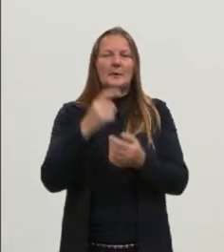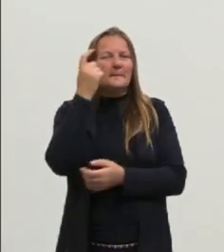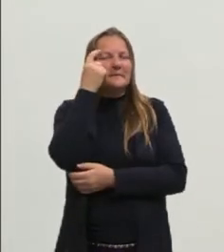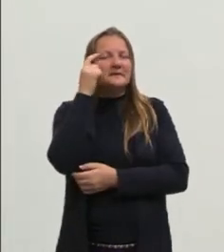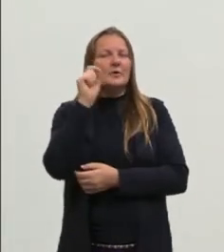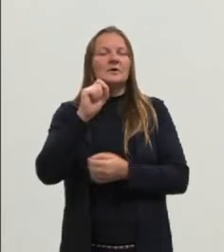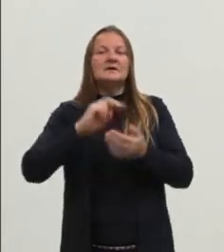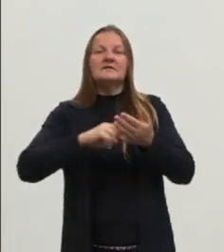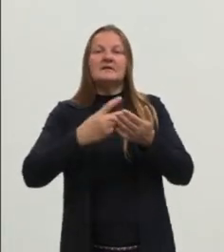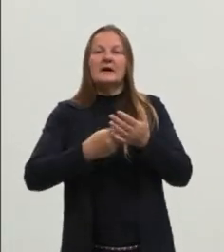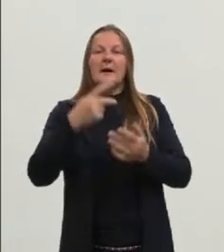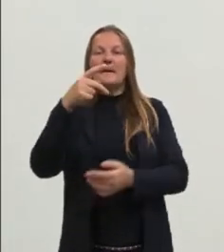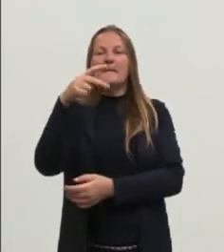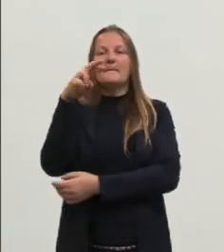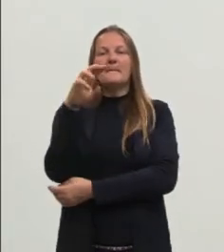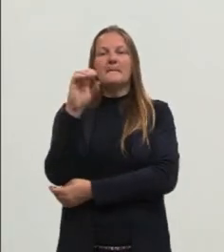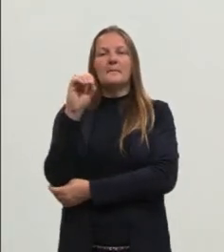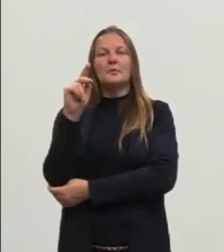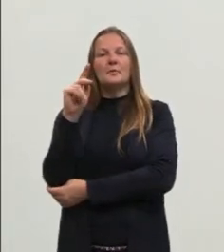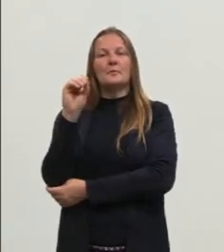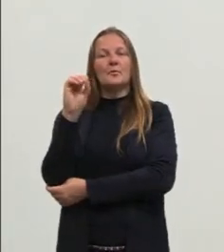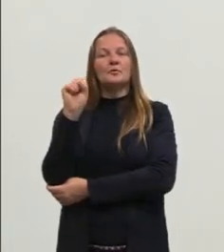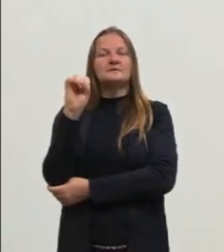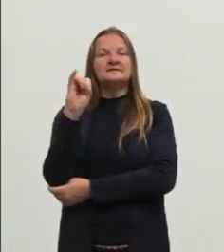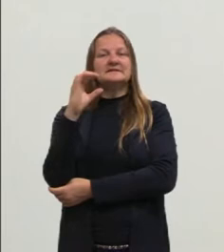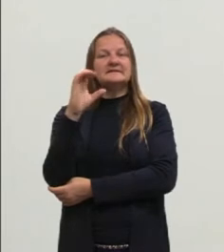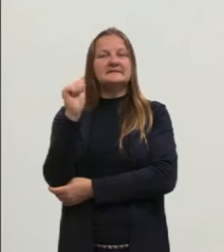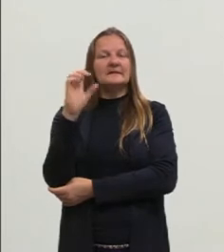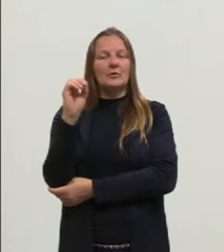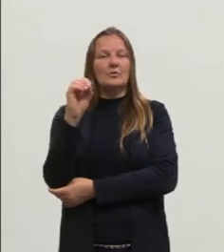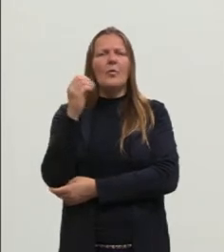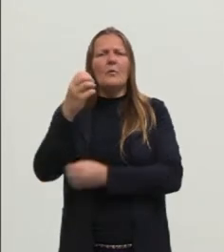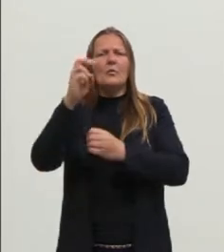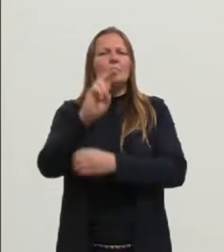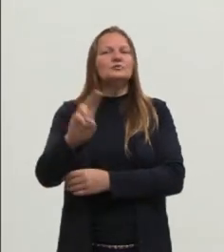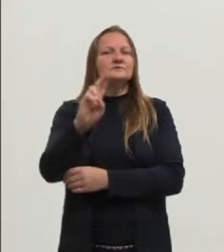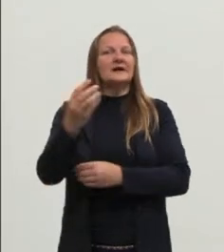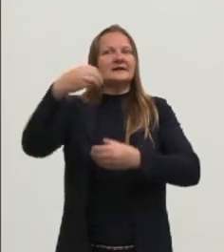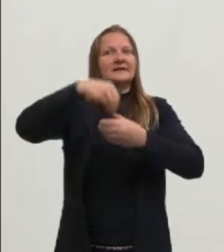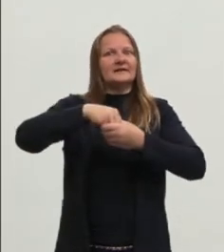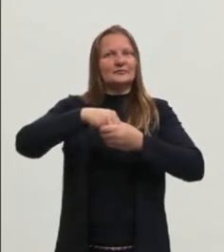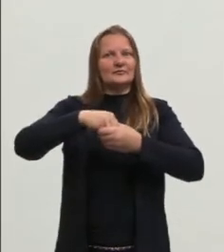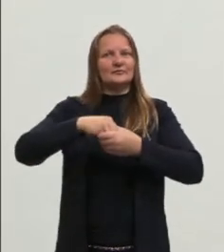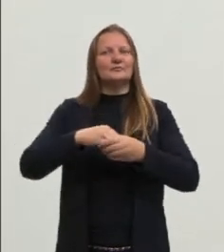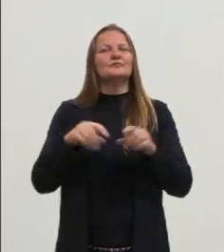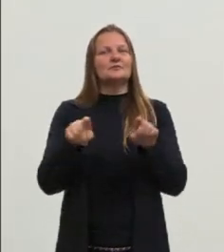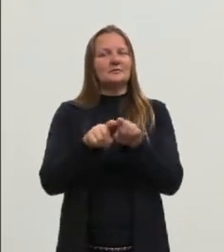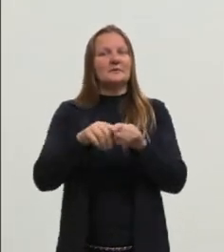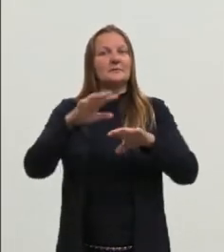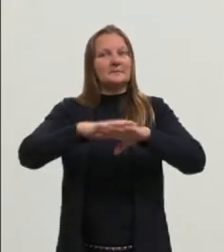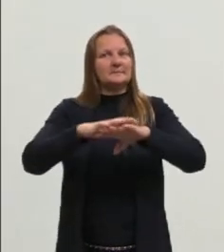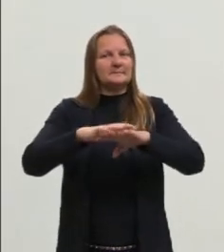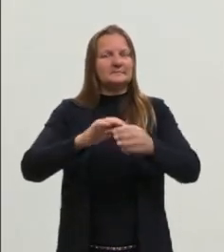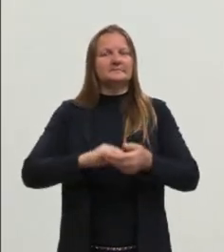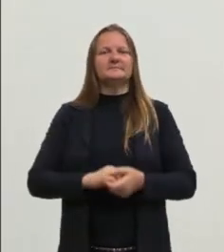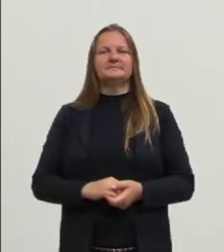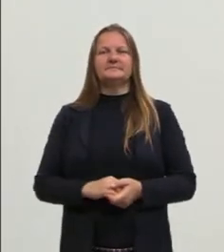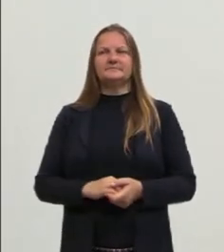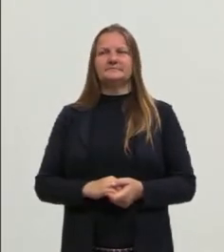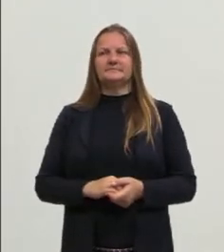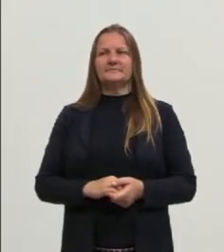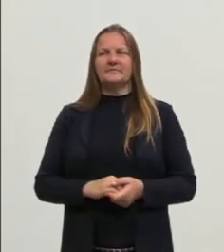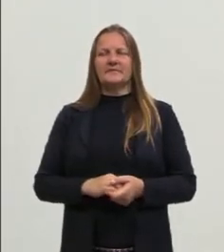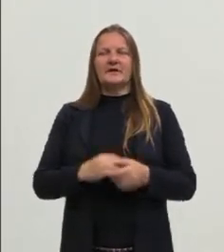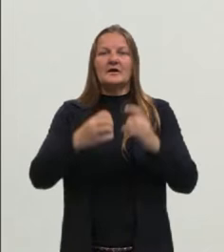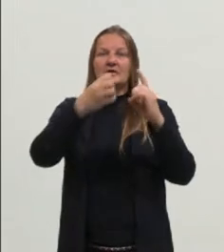que significava essa proposição, o que é proposição e como a gente pode utilizar isso dentro aí da matemática. E, dentre